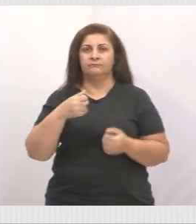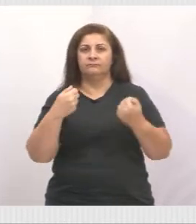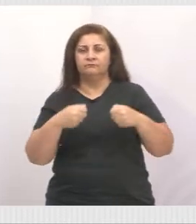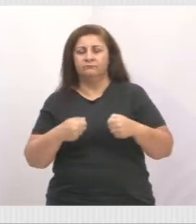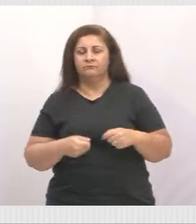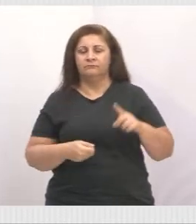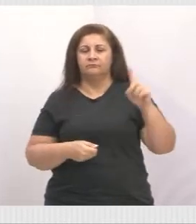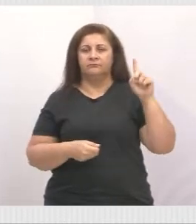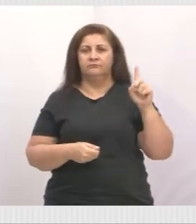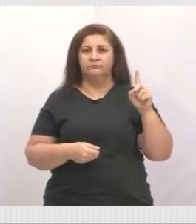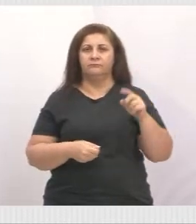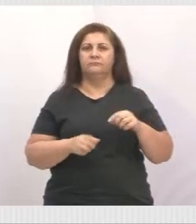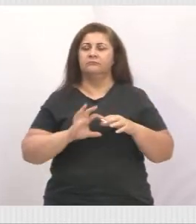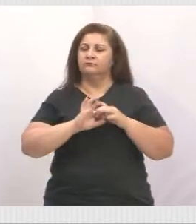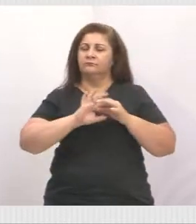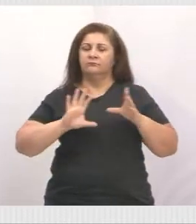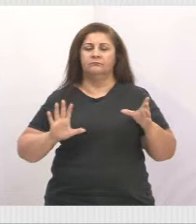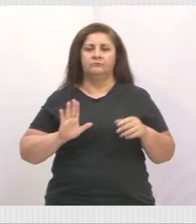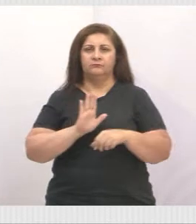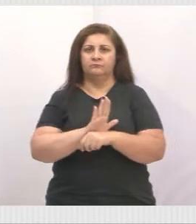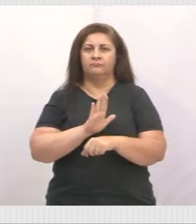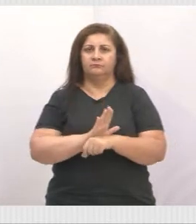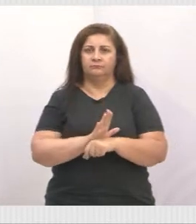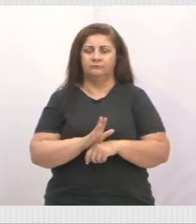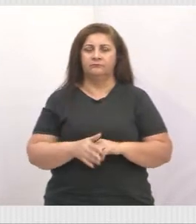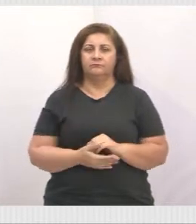nós, estamos aqui à disposição, tá?